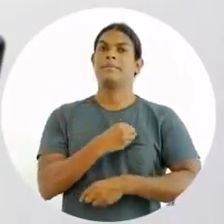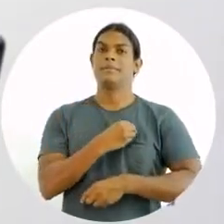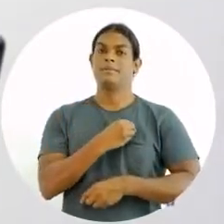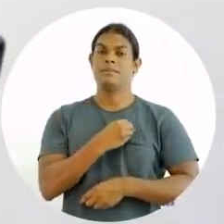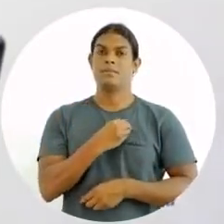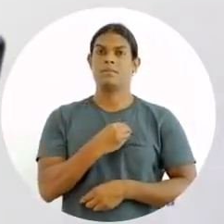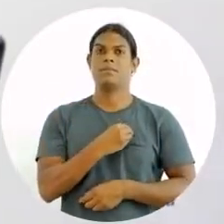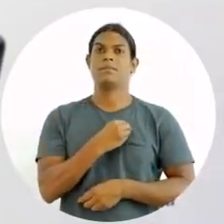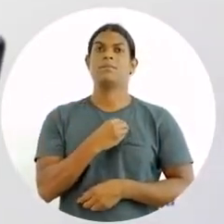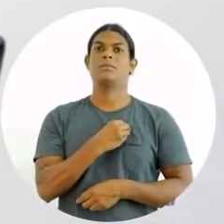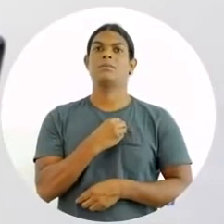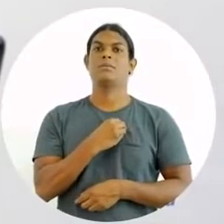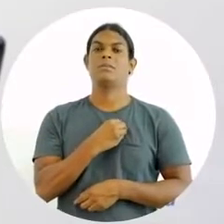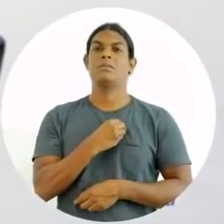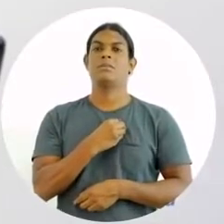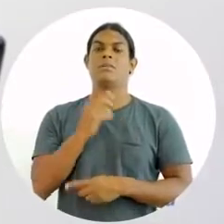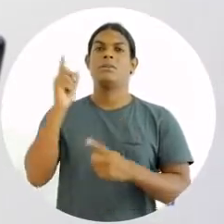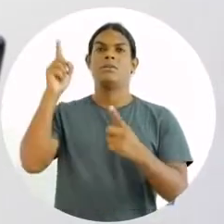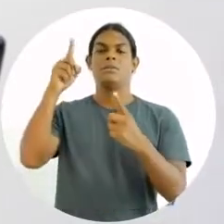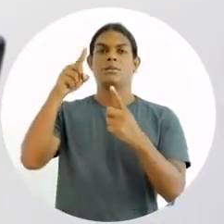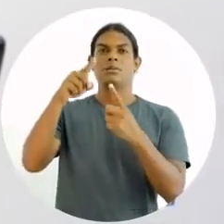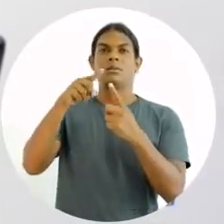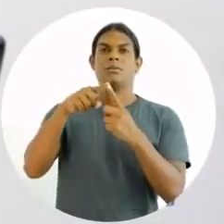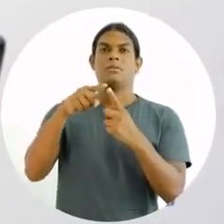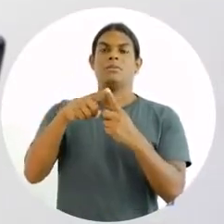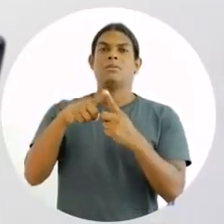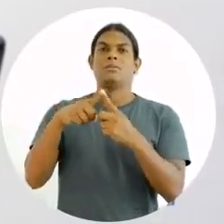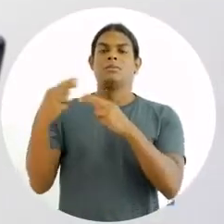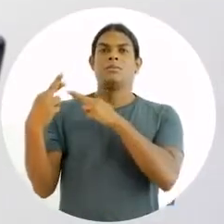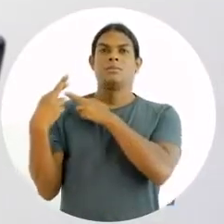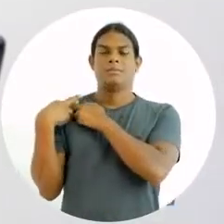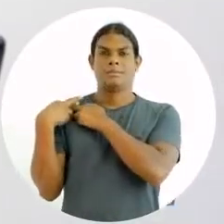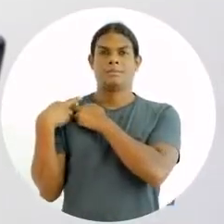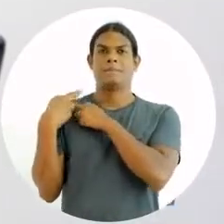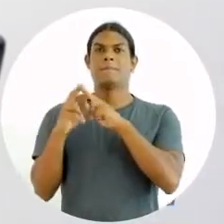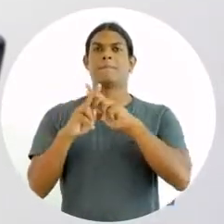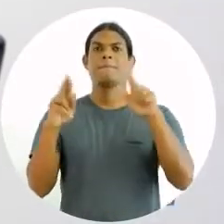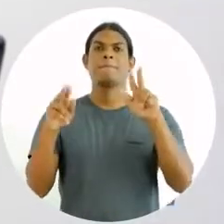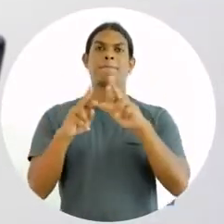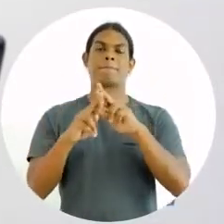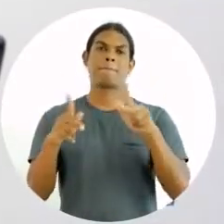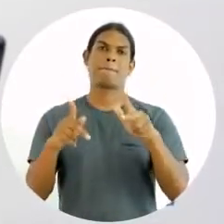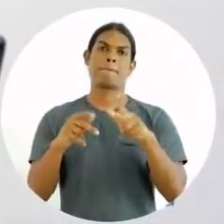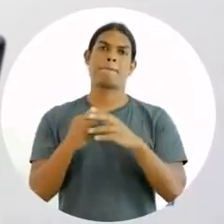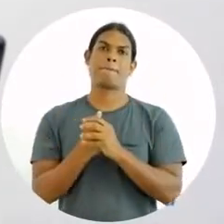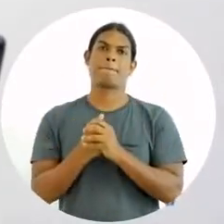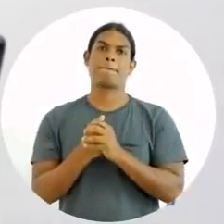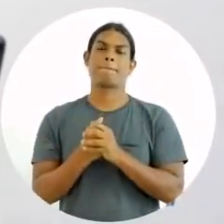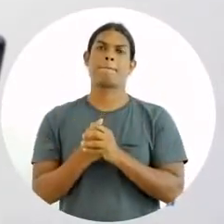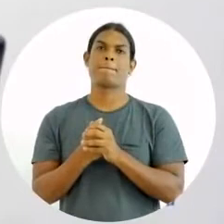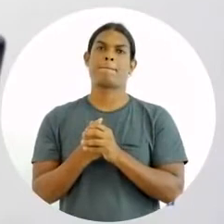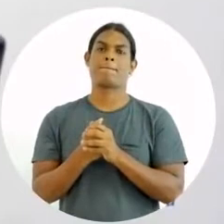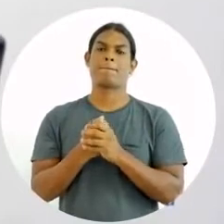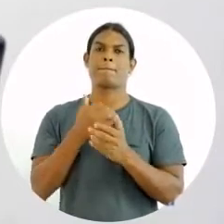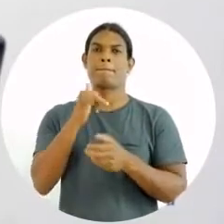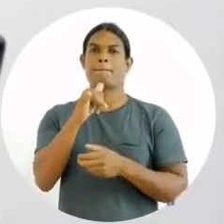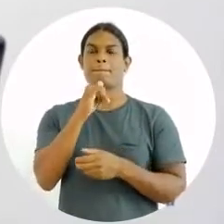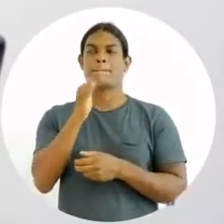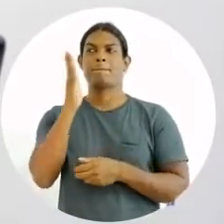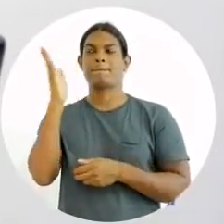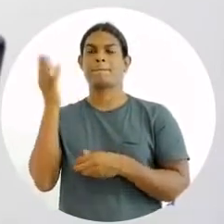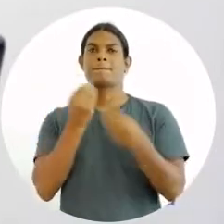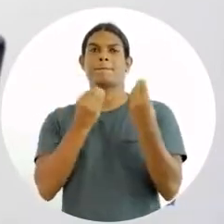com uma outra formatação, com uma outra responsabilidade. Então, eu como gestora,